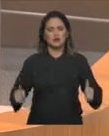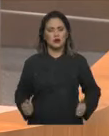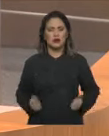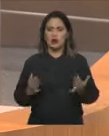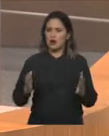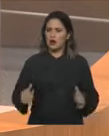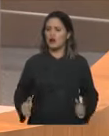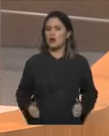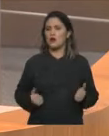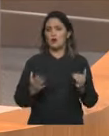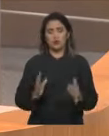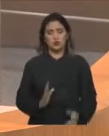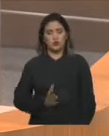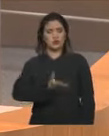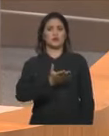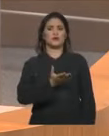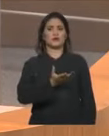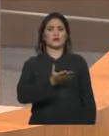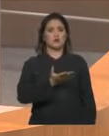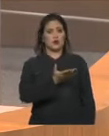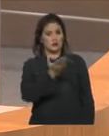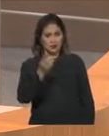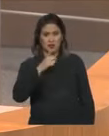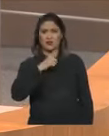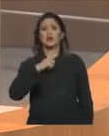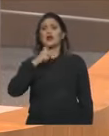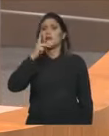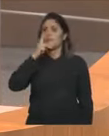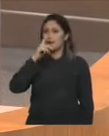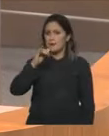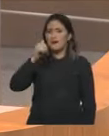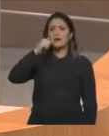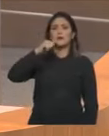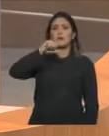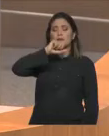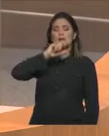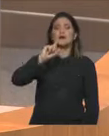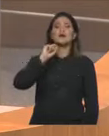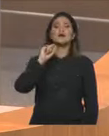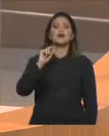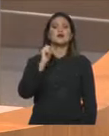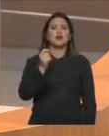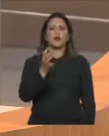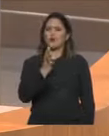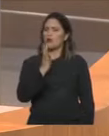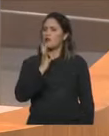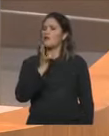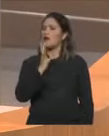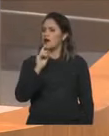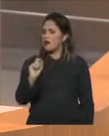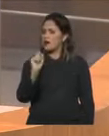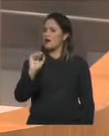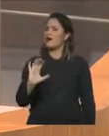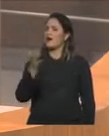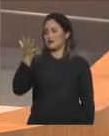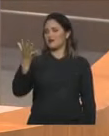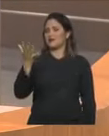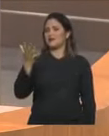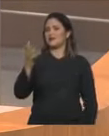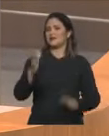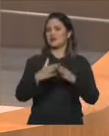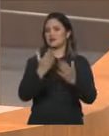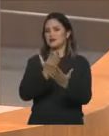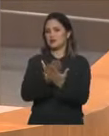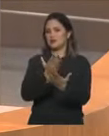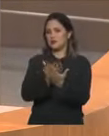e mães que testemunham diuturnamente a mercantilização da educação. O nosso